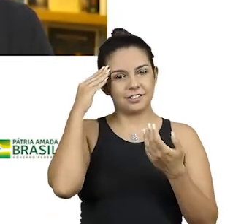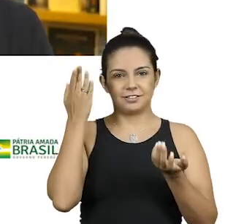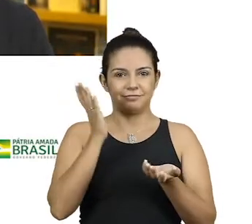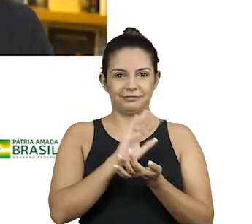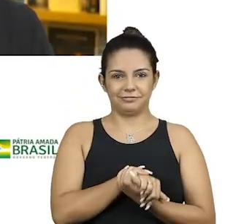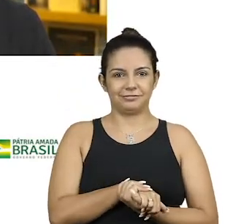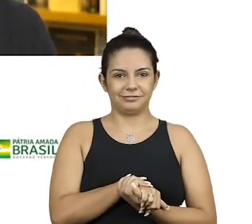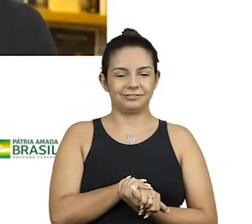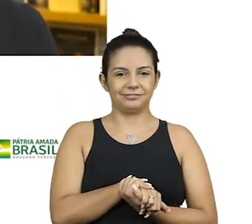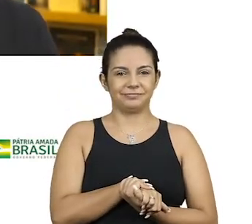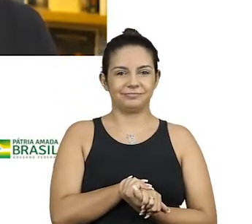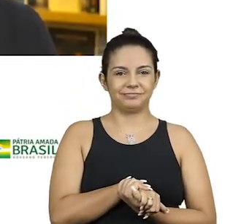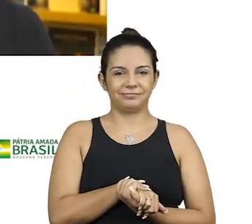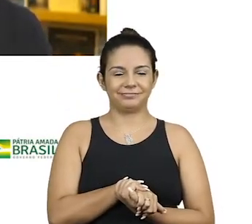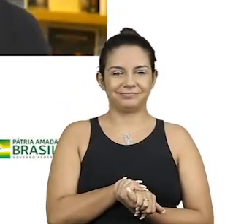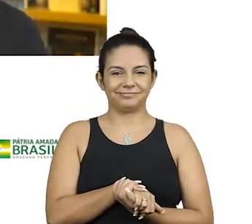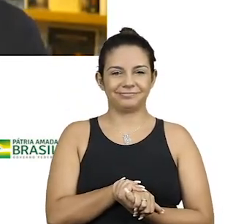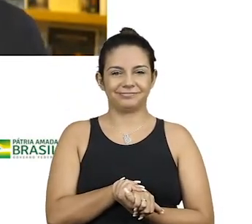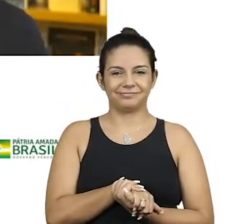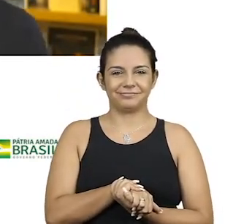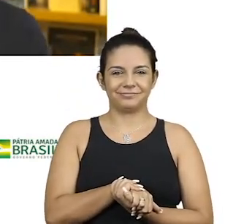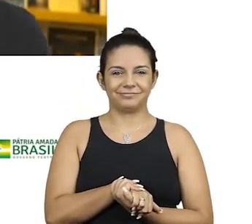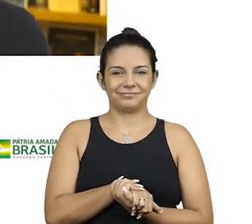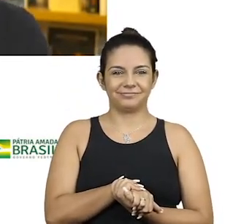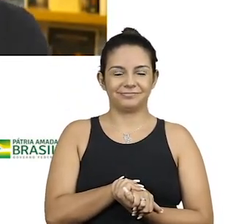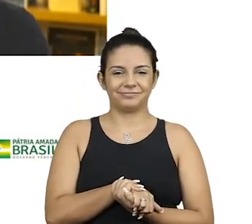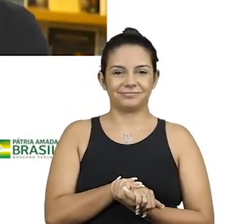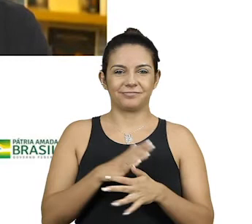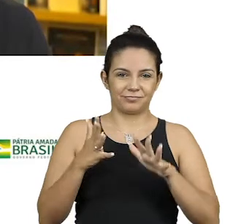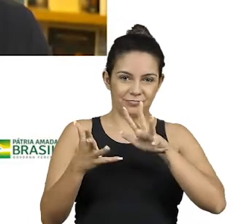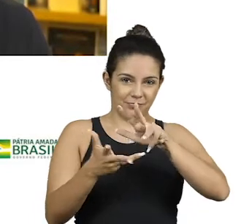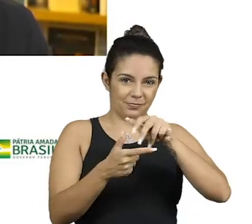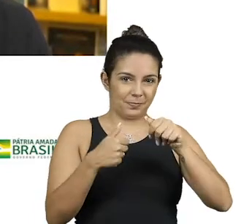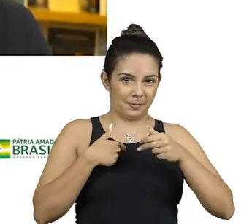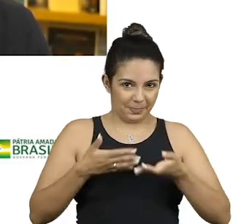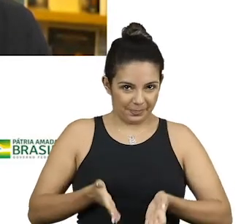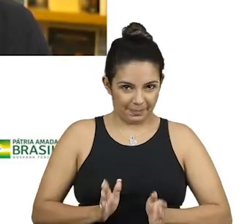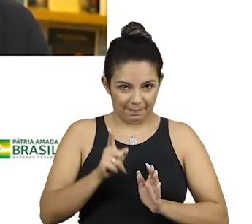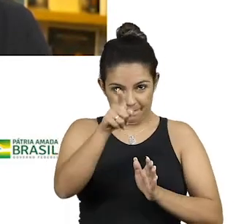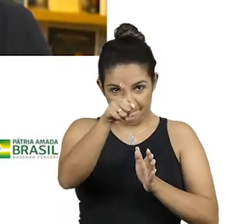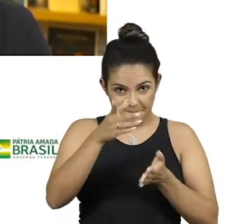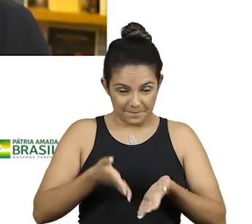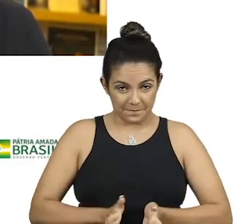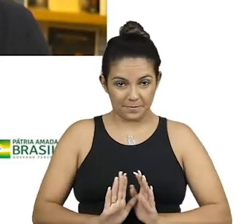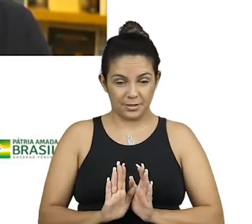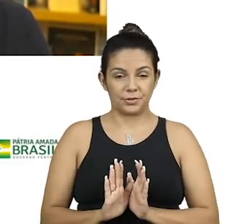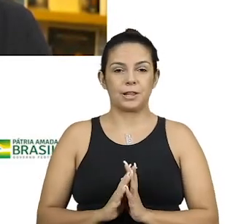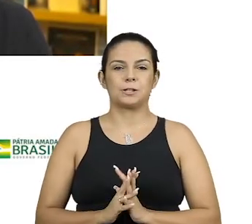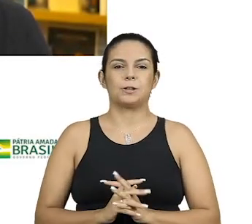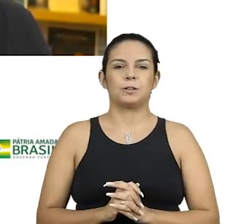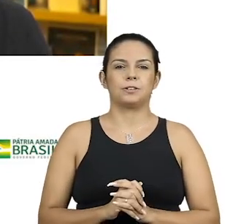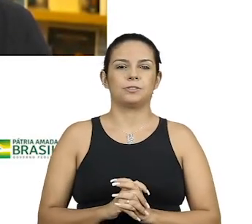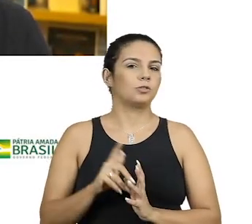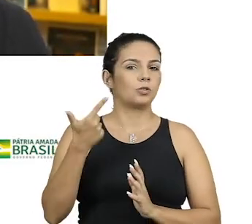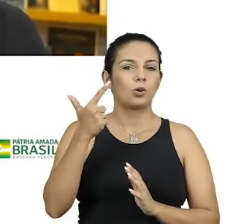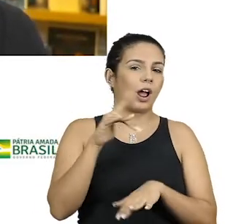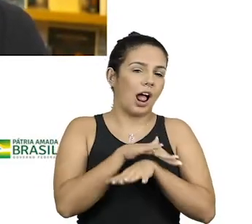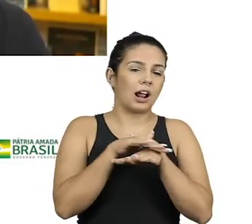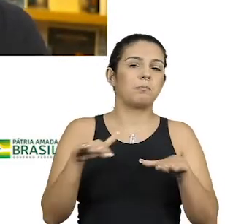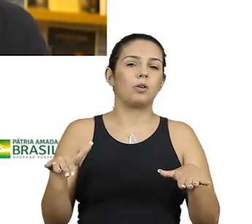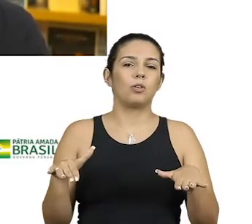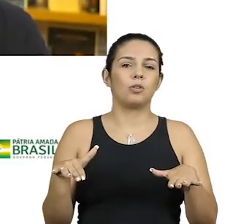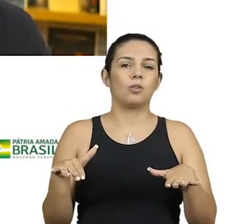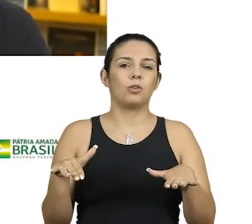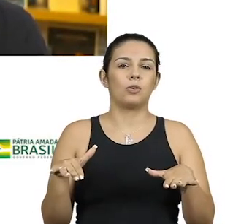O mundo em que eu nasci, o mundo em que você nasceu, não existem mais. Uma das delícias de ver algumas